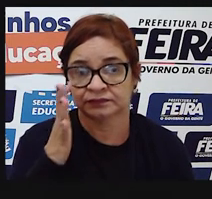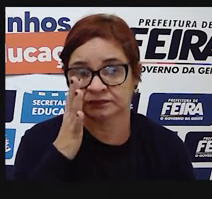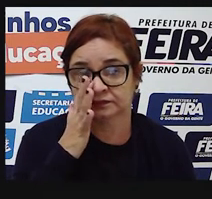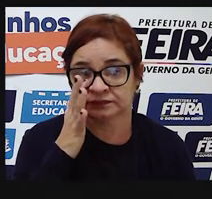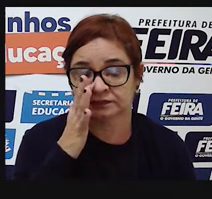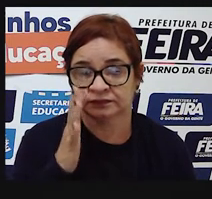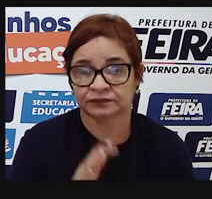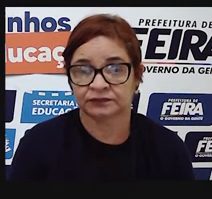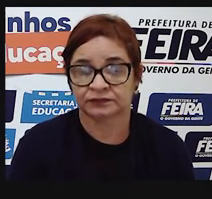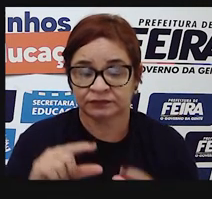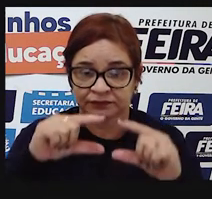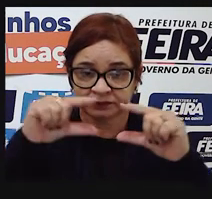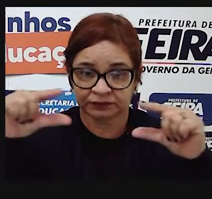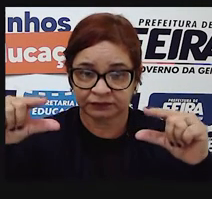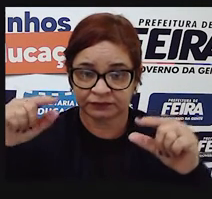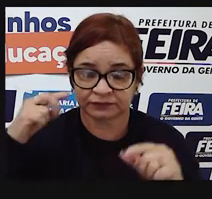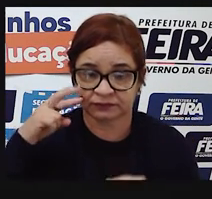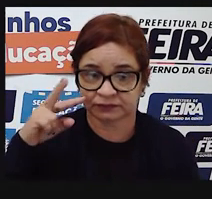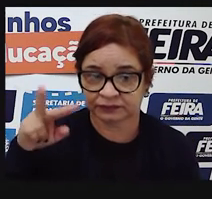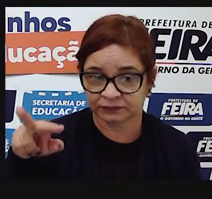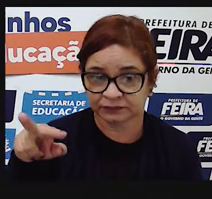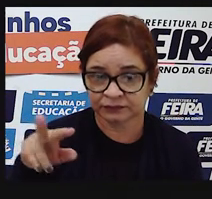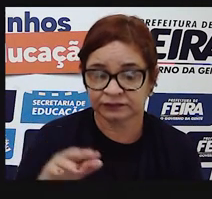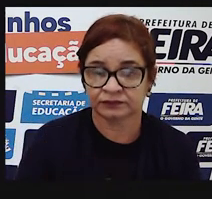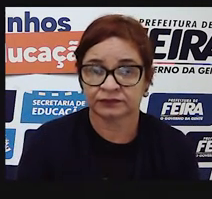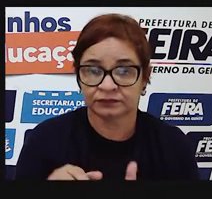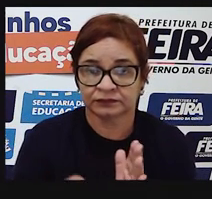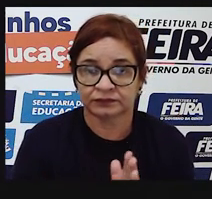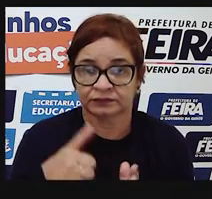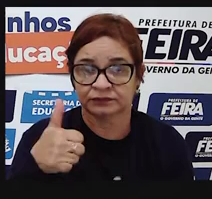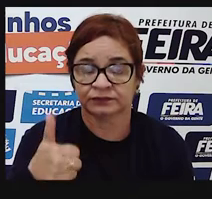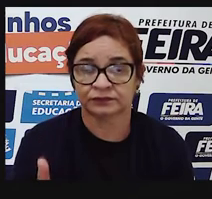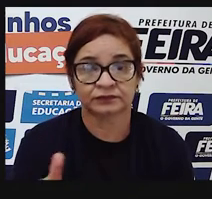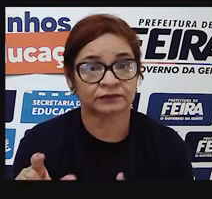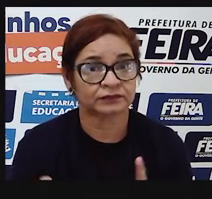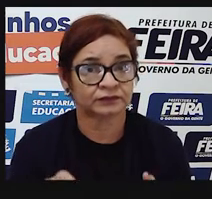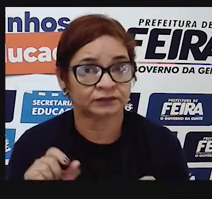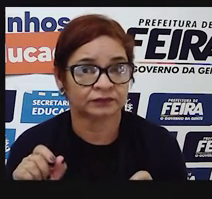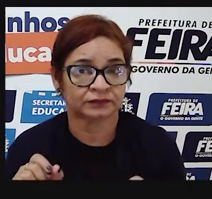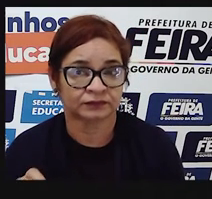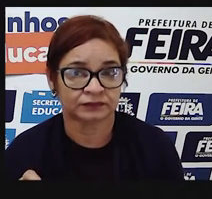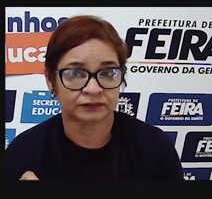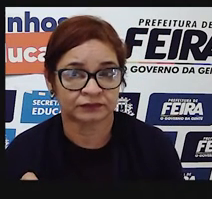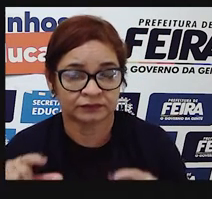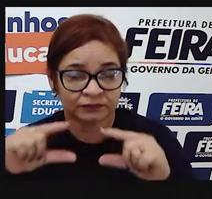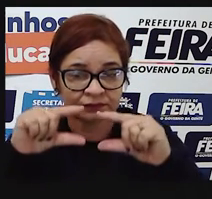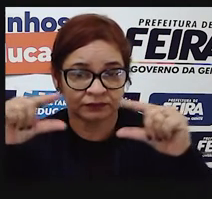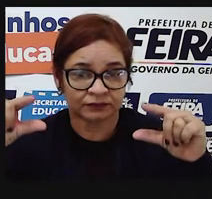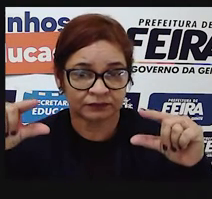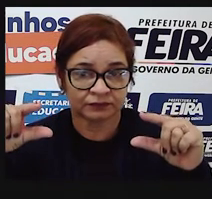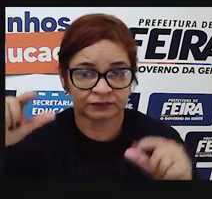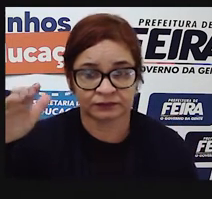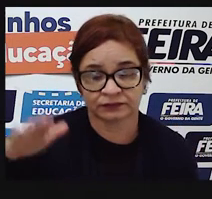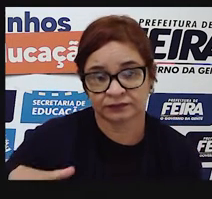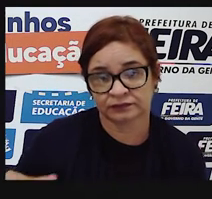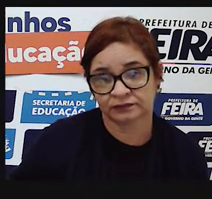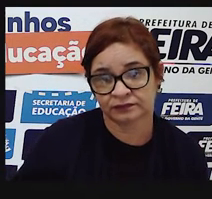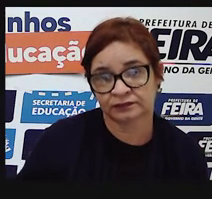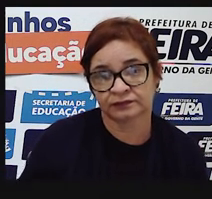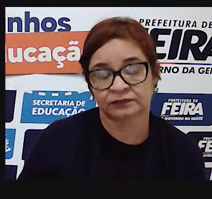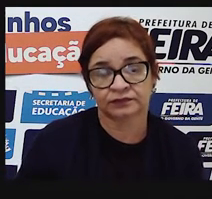a charge, nós percebemos aí na primeira tira, na primeiro quadro, uma criança, depois